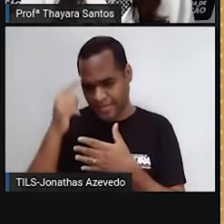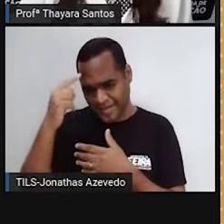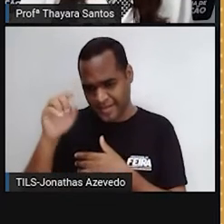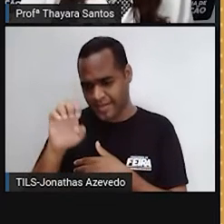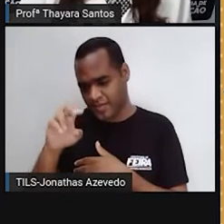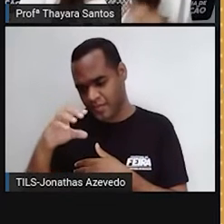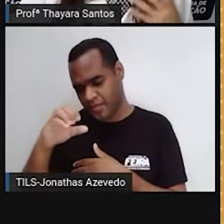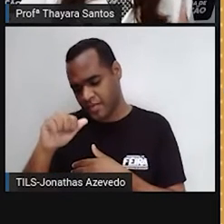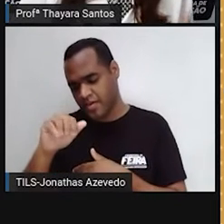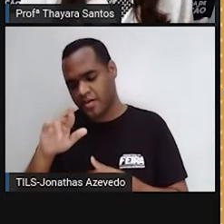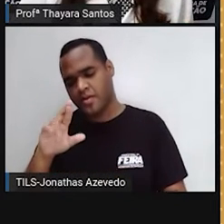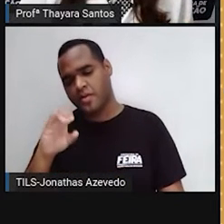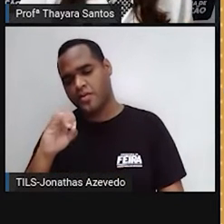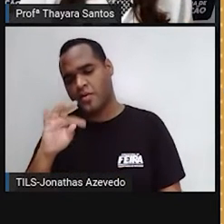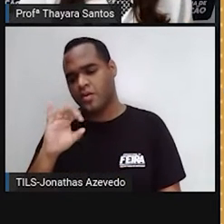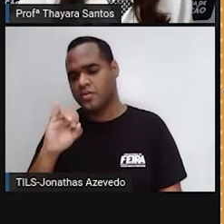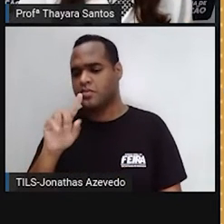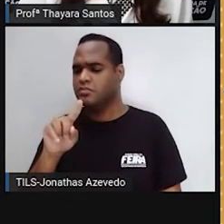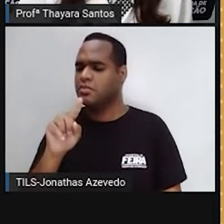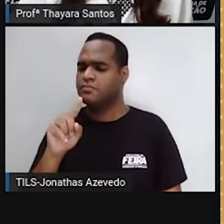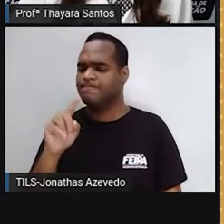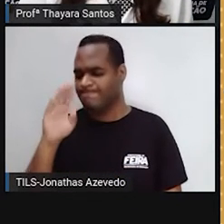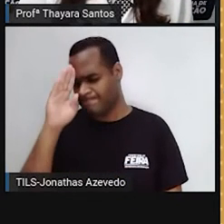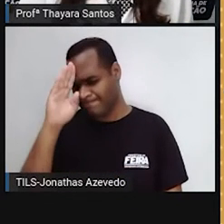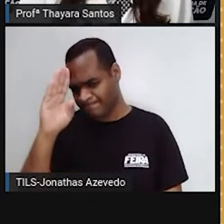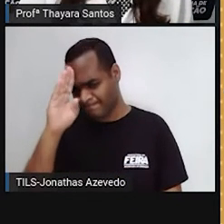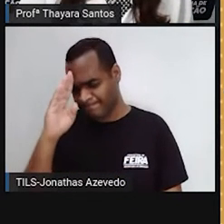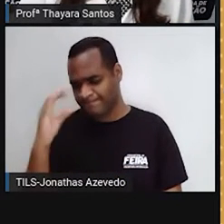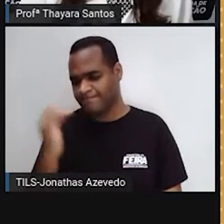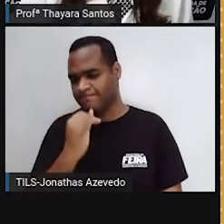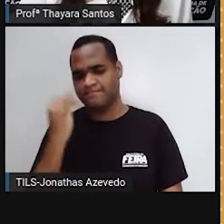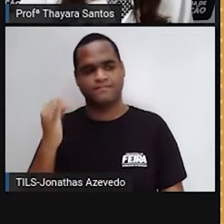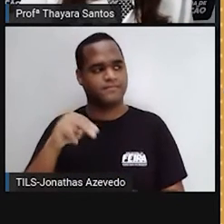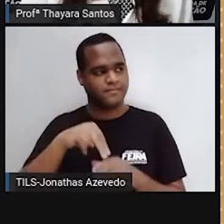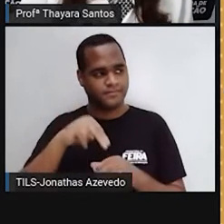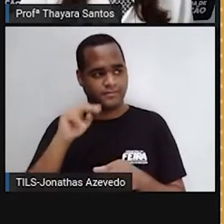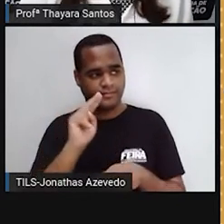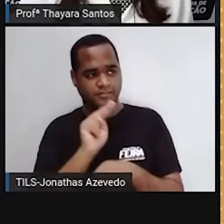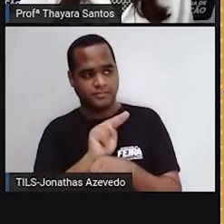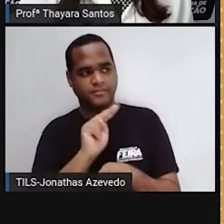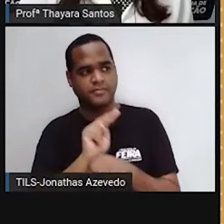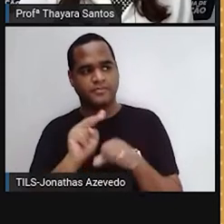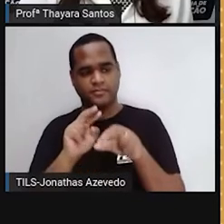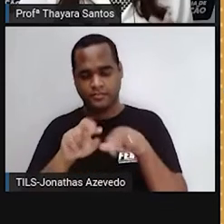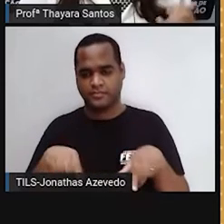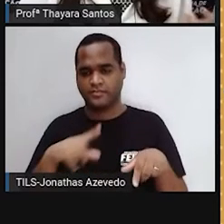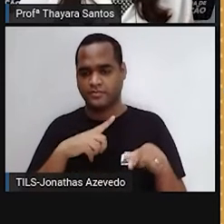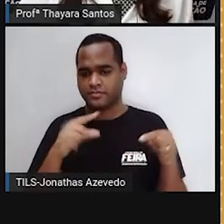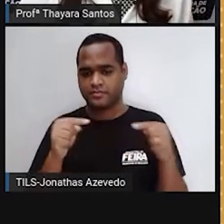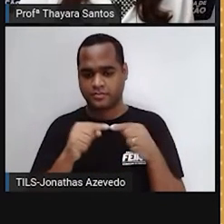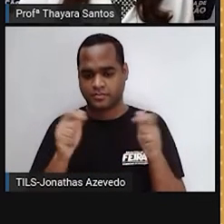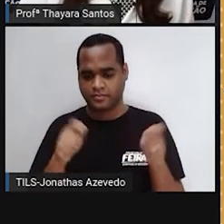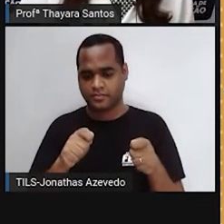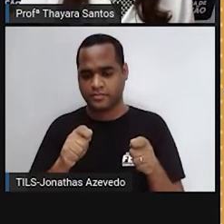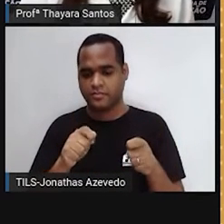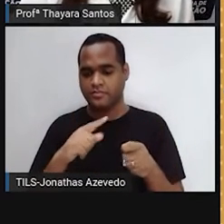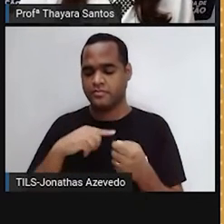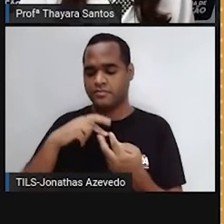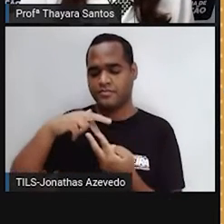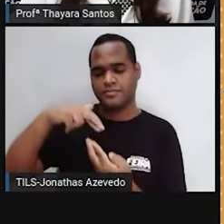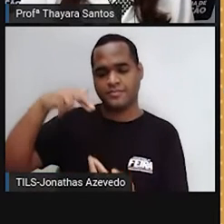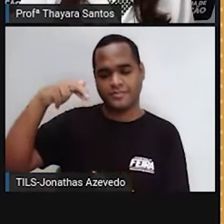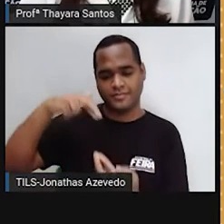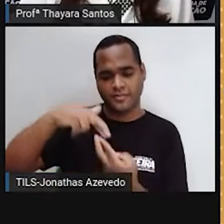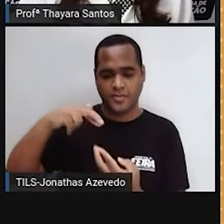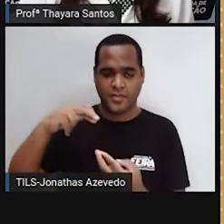Então, qual é a função desse núcleo? O núcleo é uma estrutura que vai proteger o material genético, pode ser o DNA ou pode ser